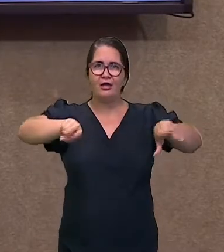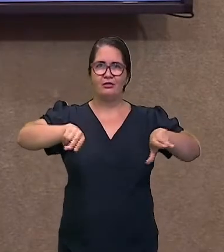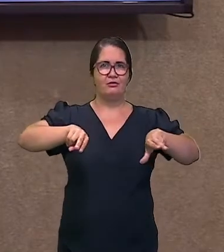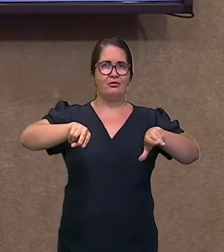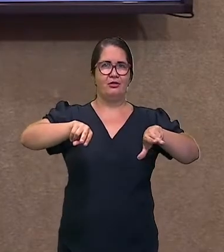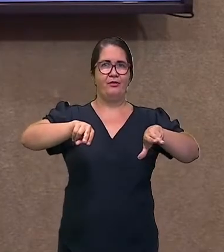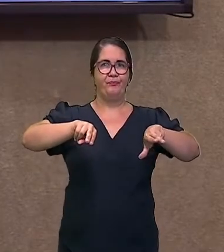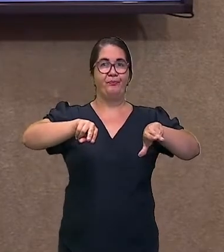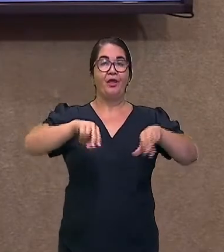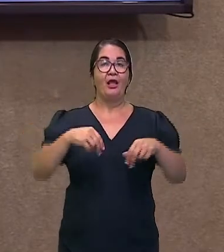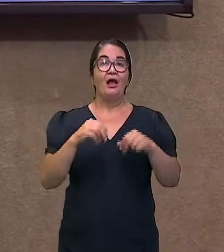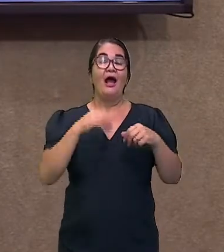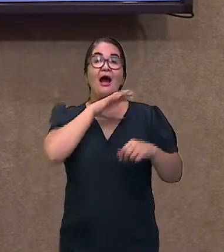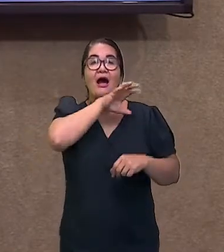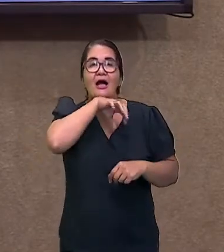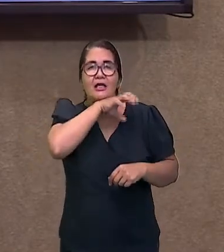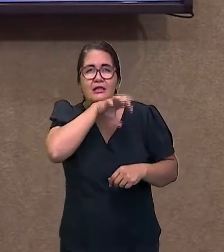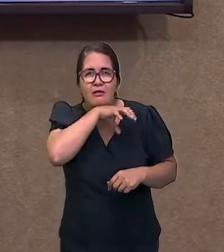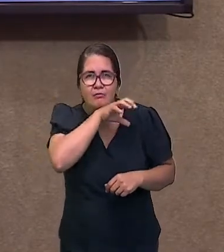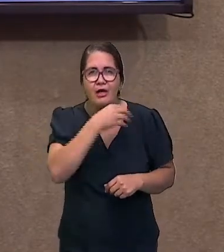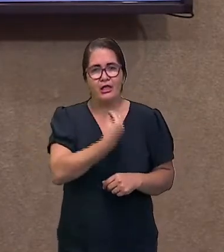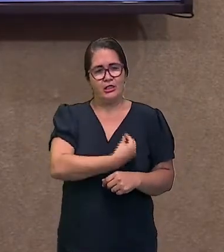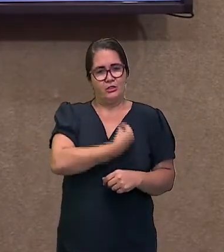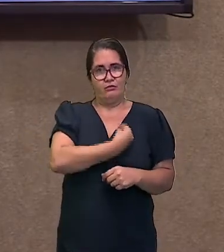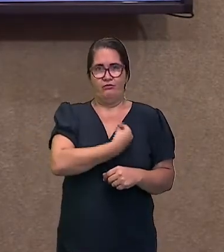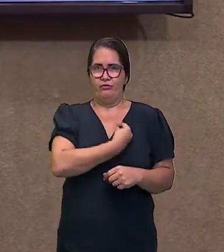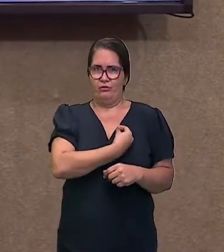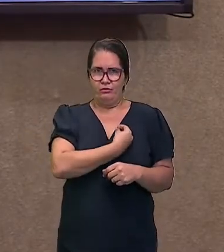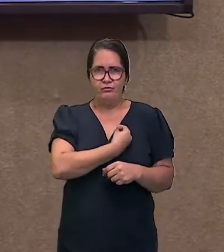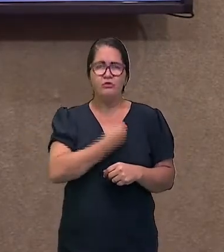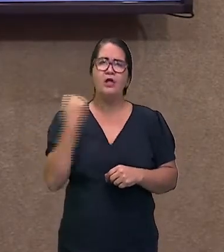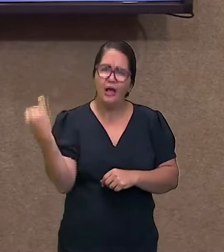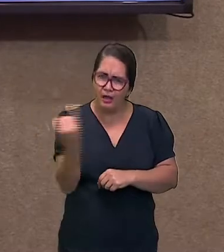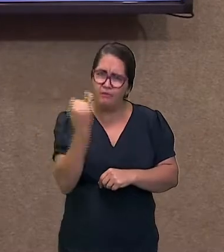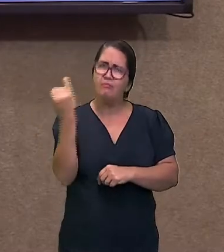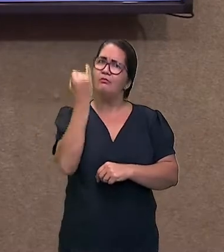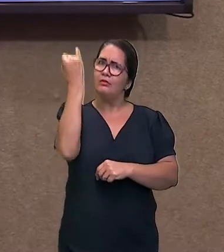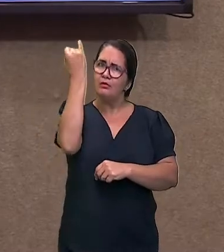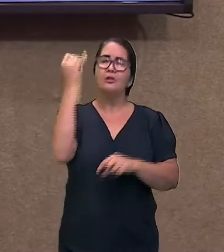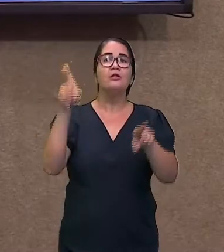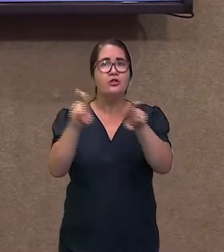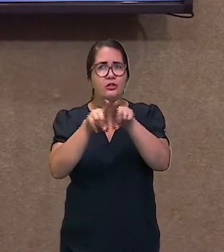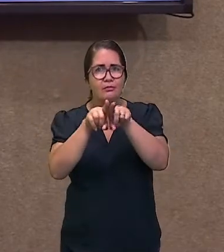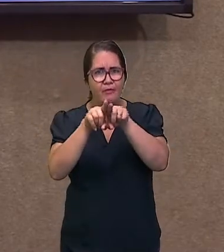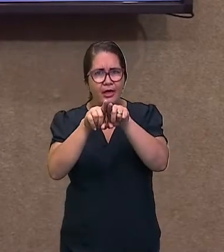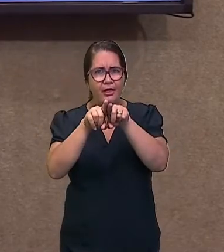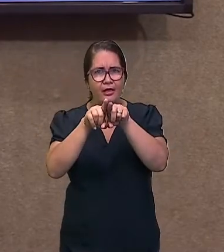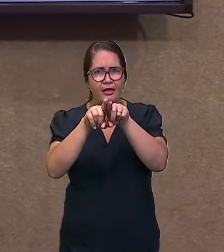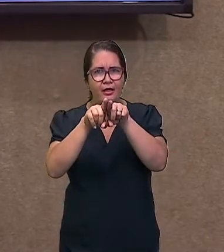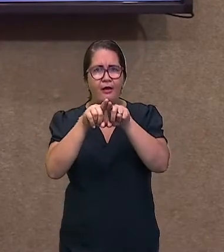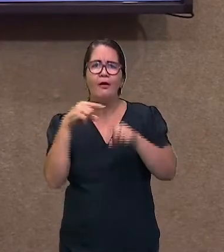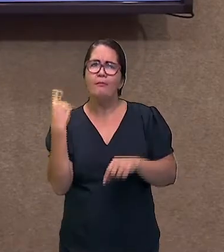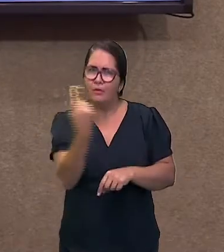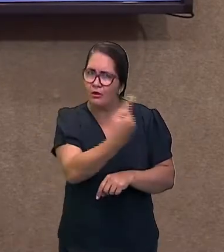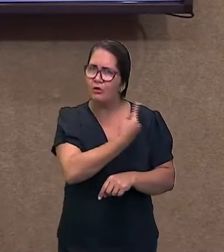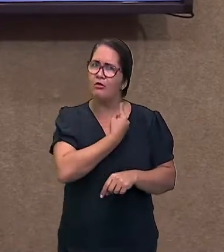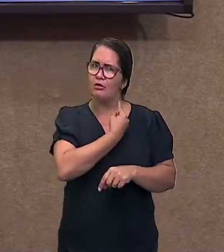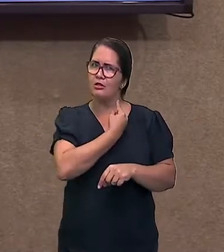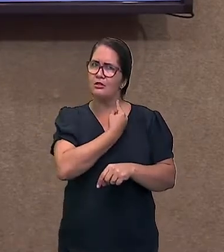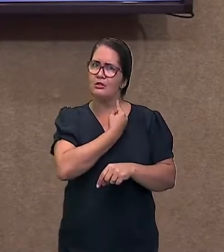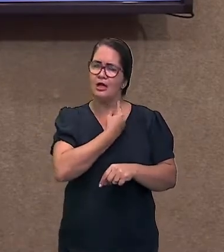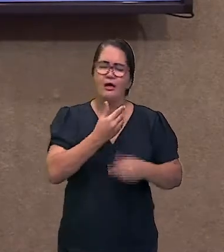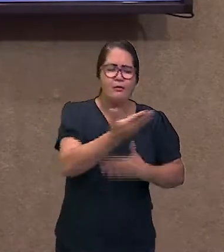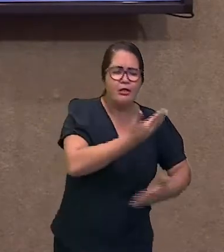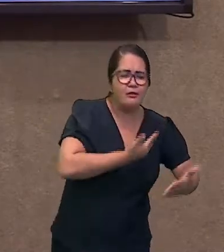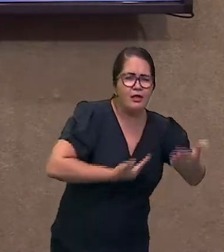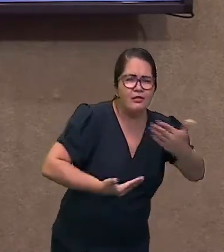nosso meio ambiente, para essa interação, para essa conservação desse espaço? Vamos pensar um pouquinho. Como que